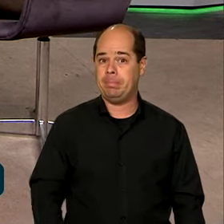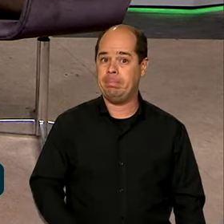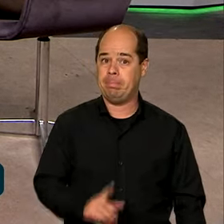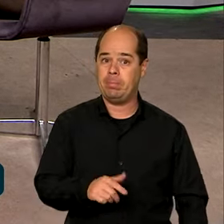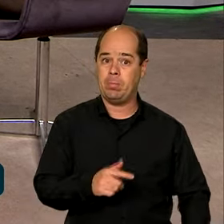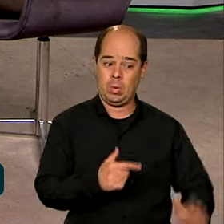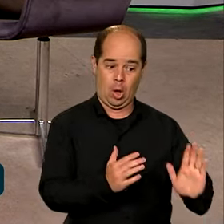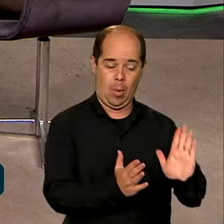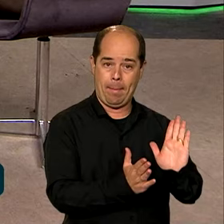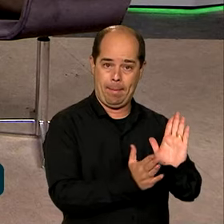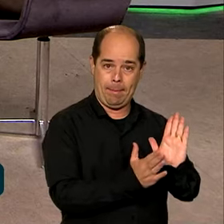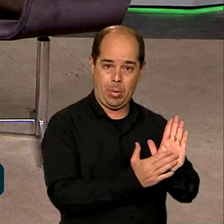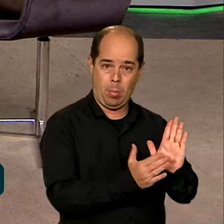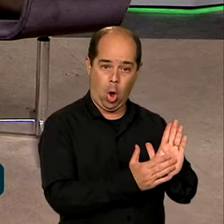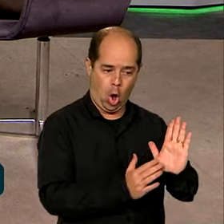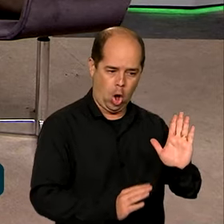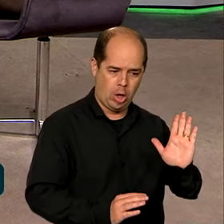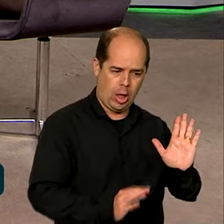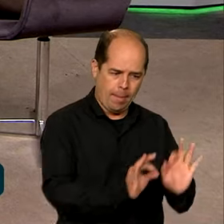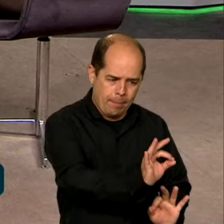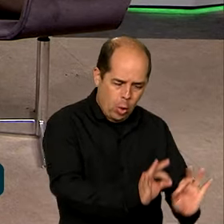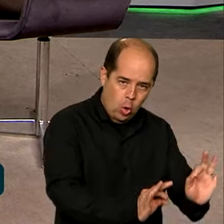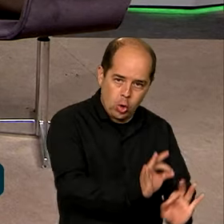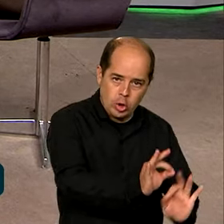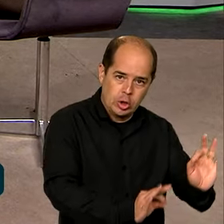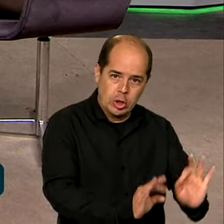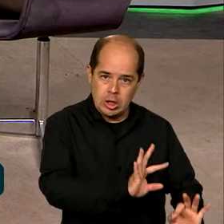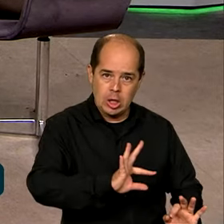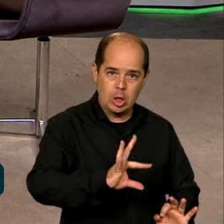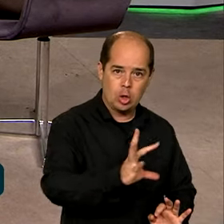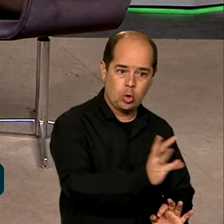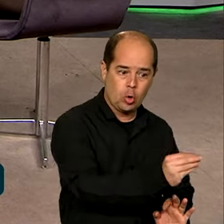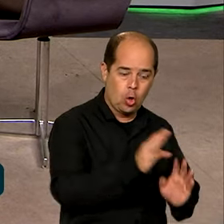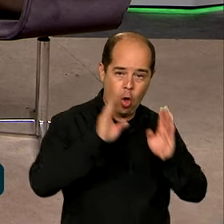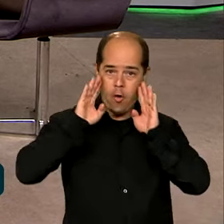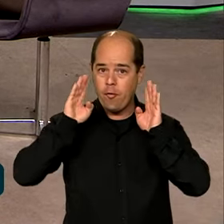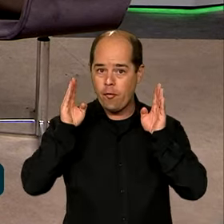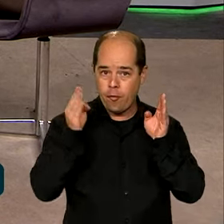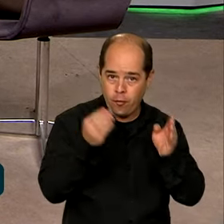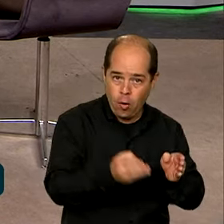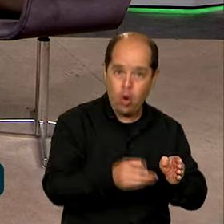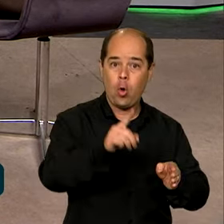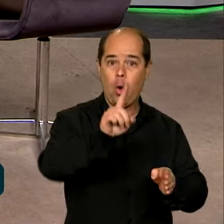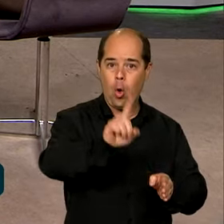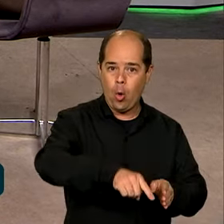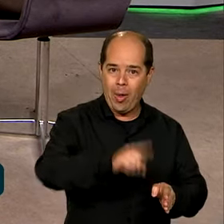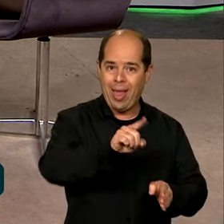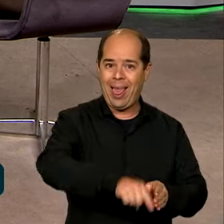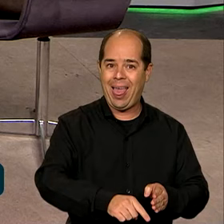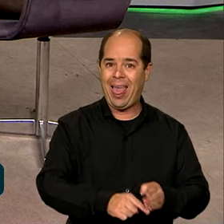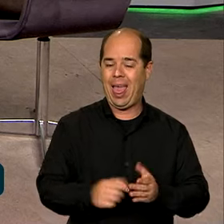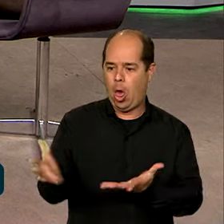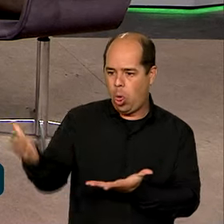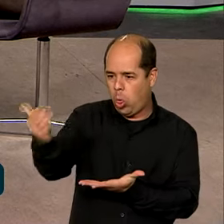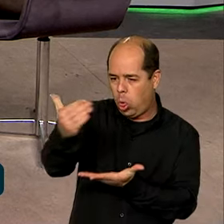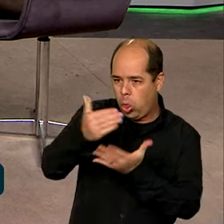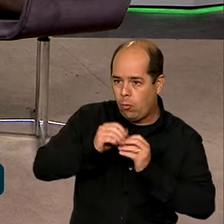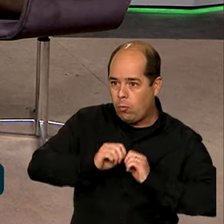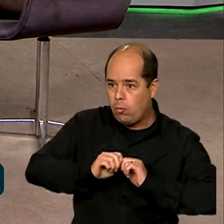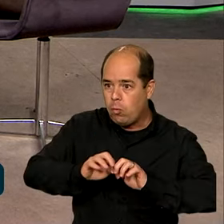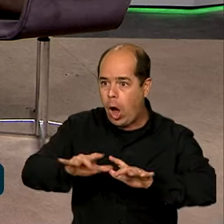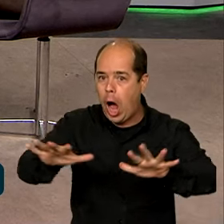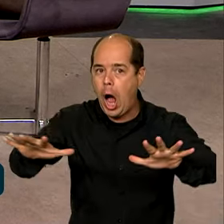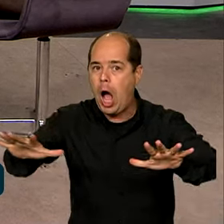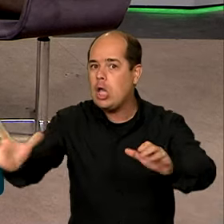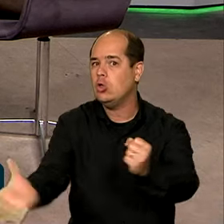tudo o que está sendo projetado é justamente com foco em transmissão de dados seguros. Então, todos os